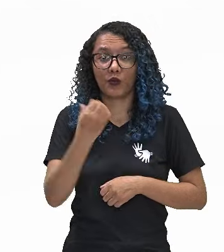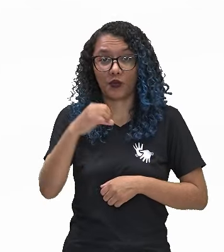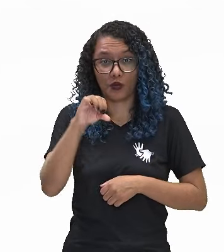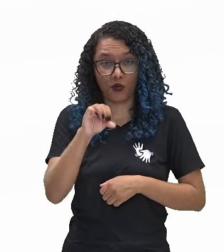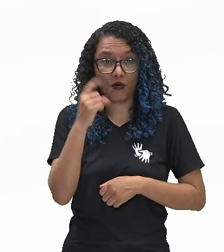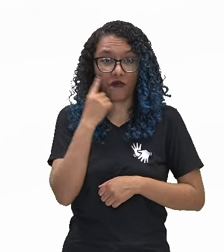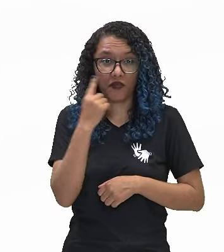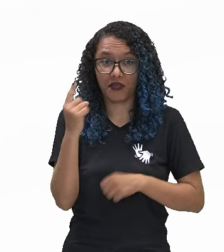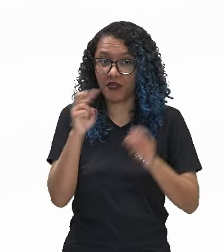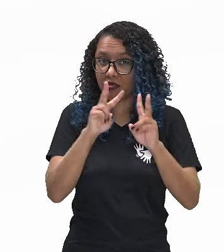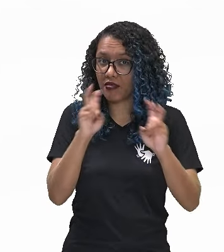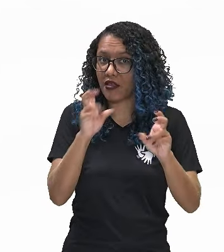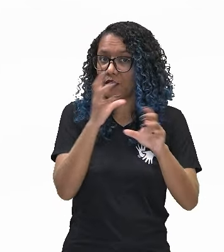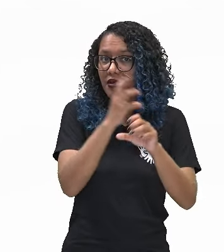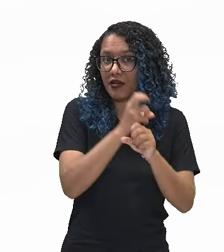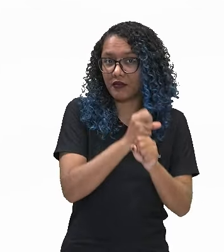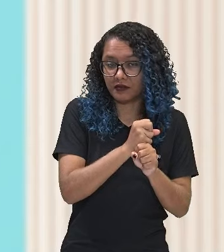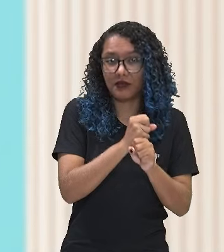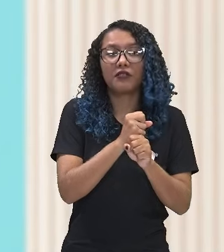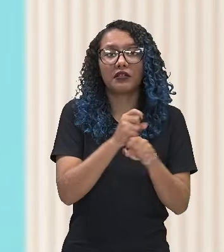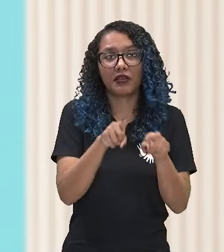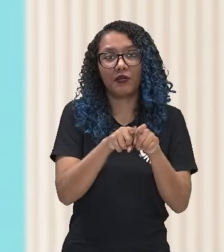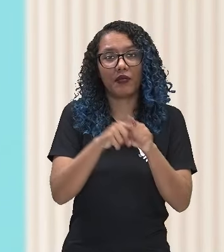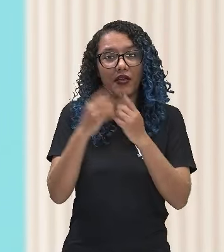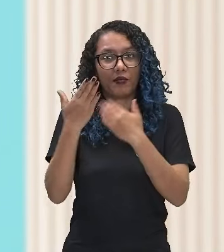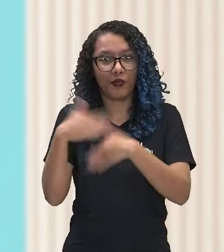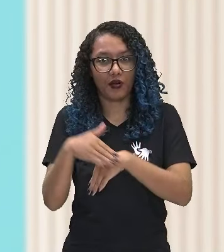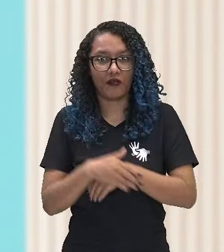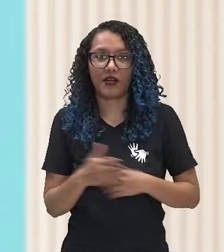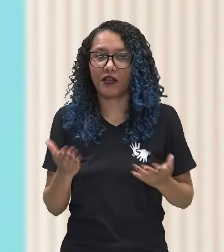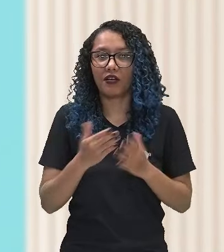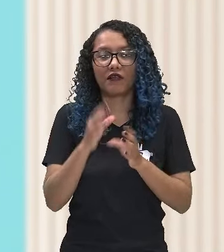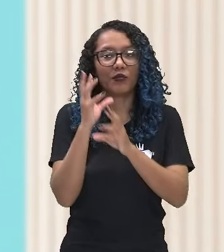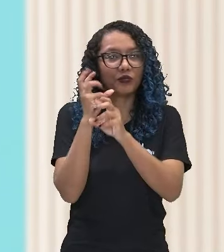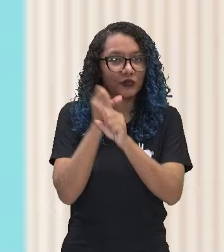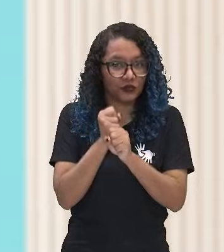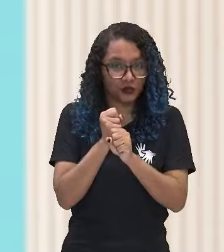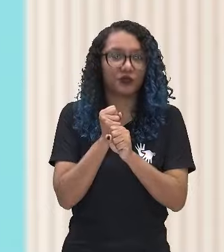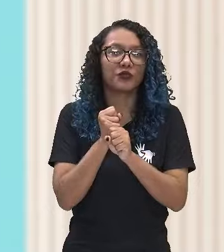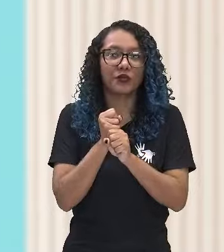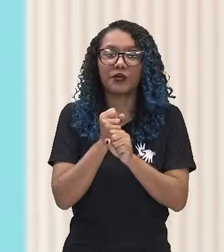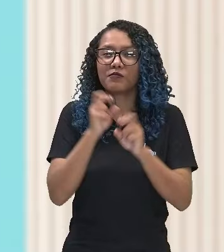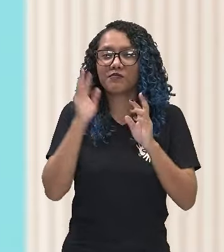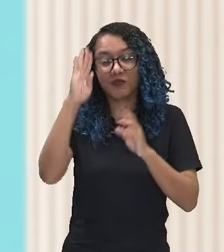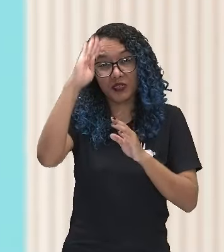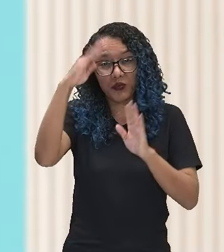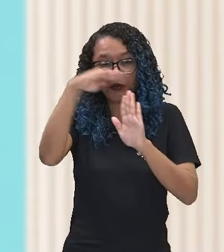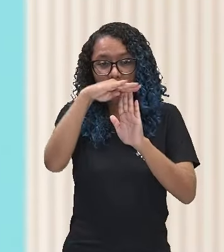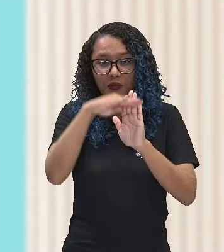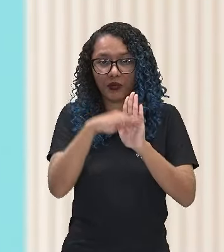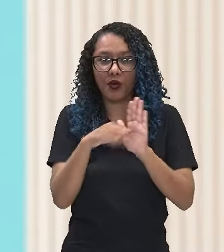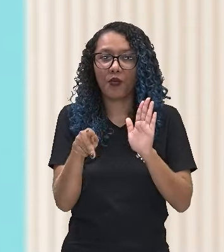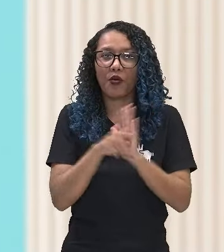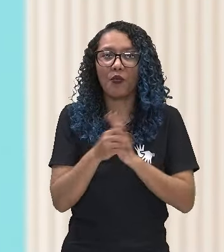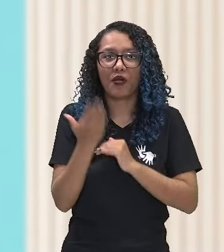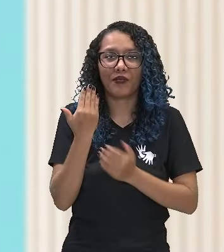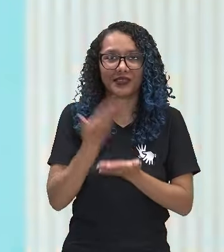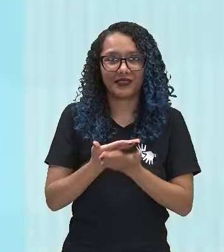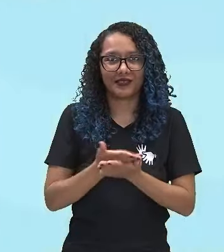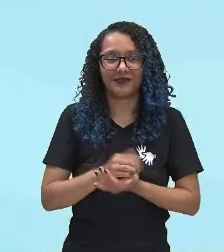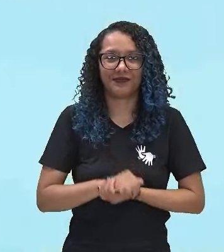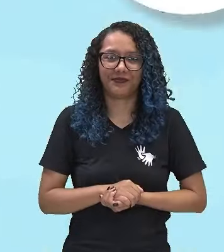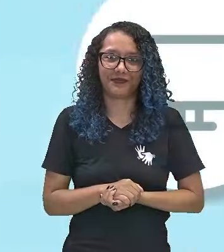Revisão e Avaliação. Então, vamos lá, vamos recapitular os principais tópicos trabalhados nas aulas anteriores.